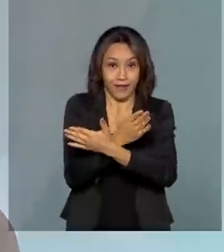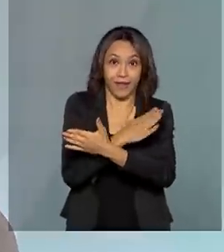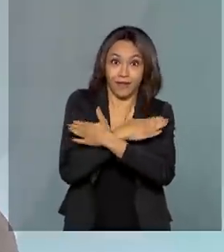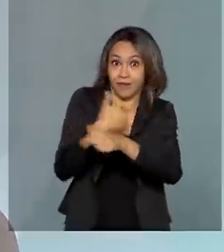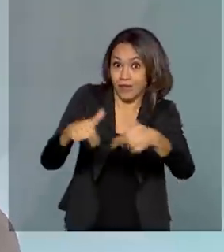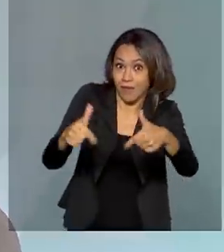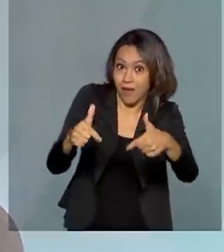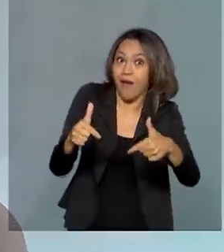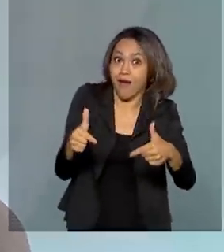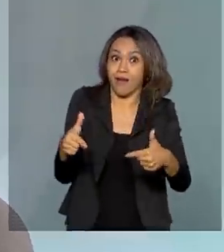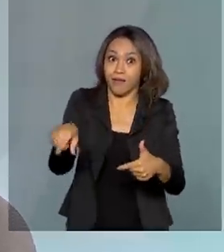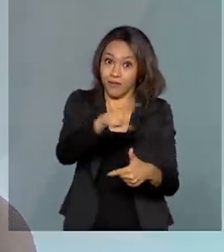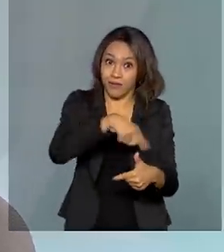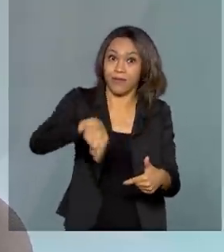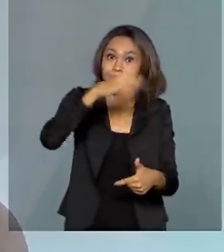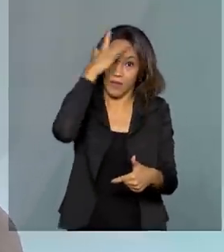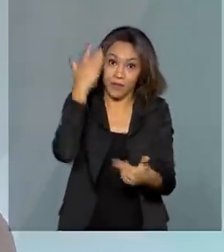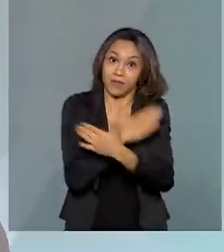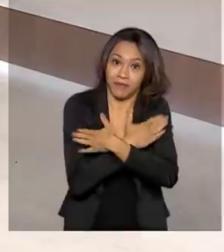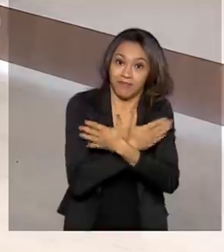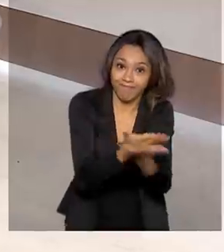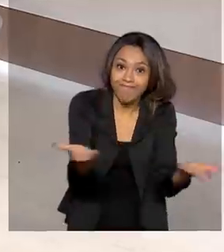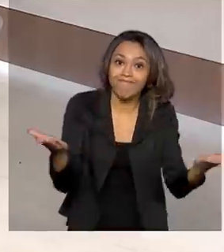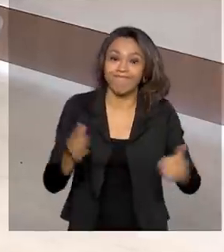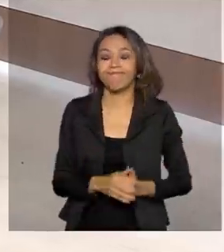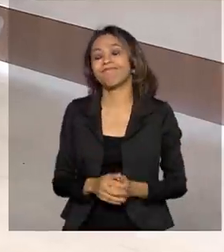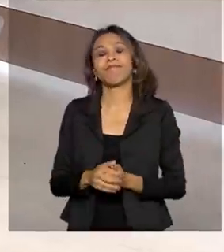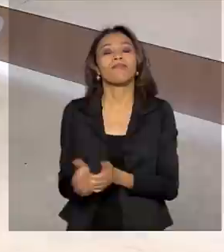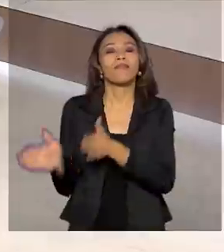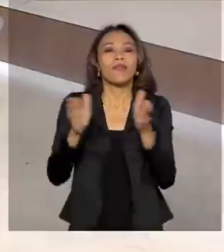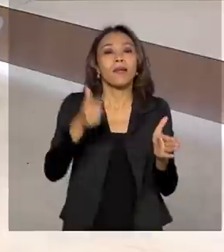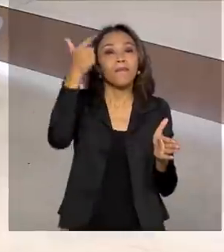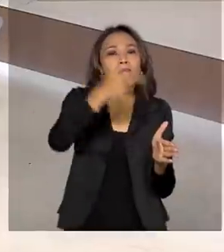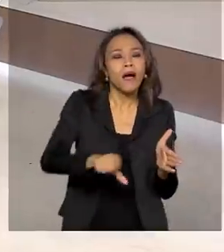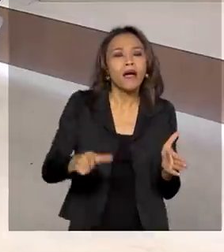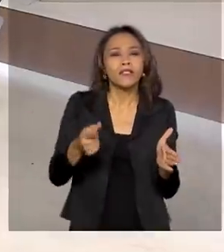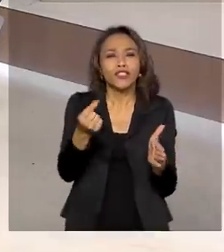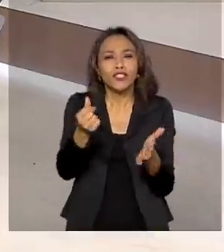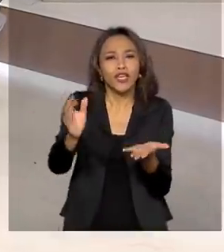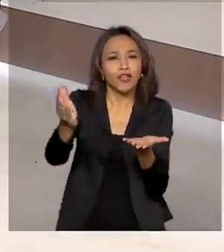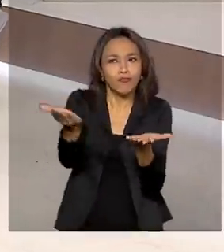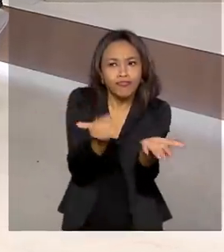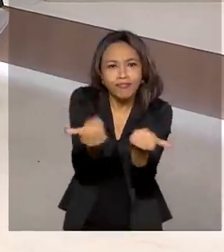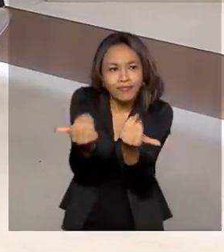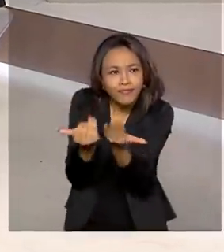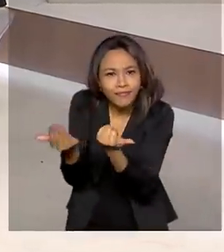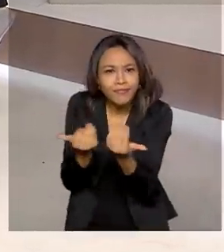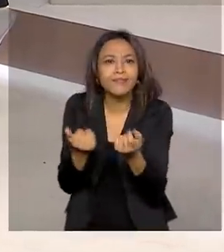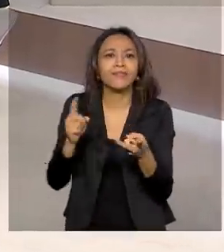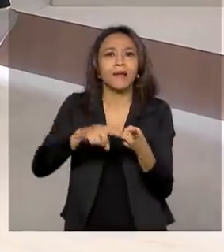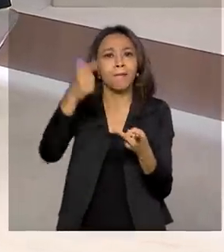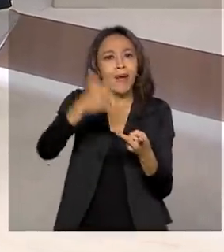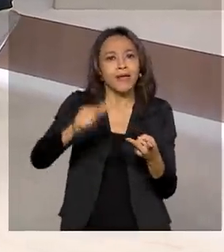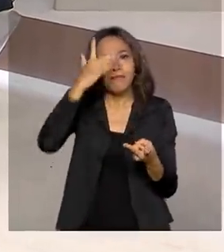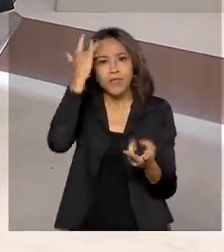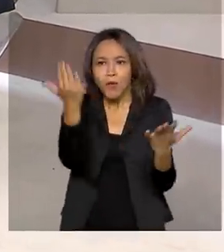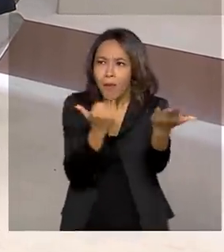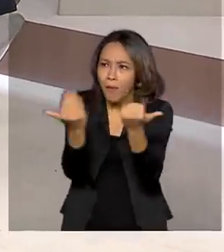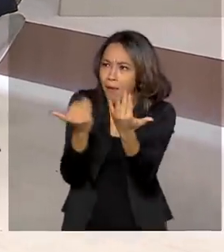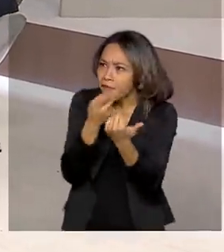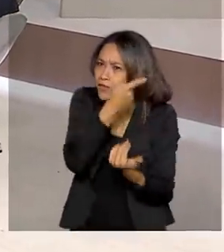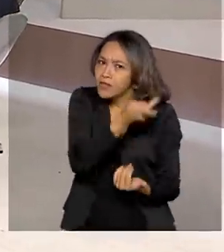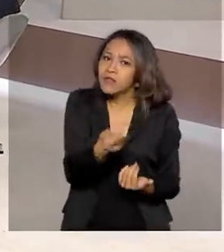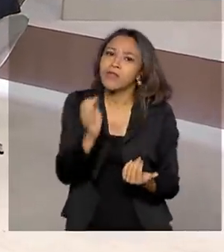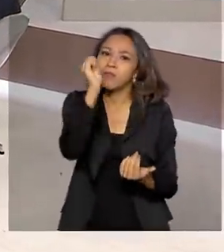plano atualmente com o Ministério do Turismo. Atrair mais investimentos de fora, atrair mais turistas do exterior e mesmo